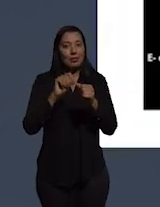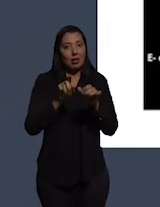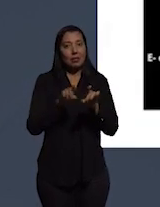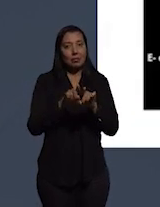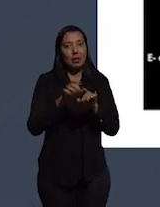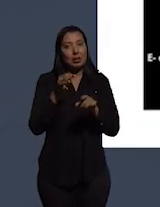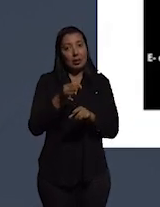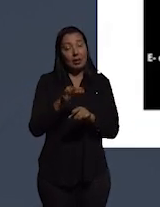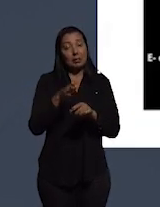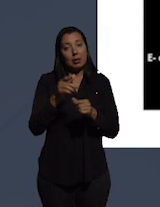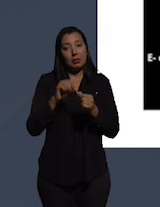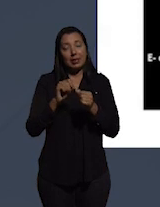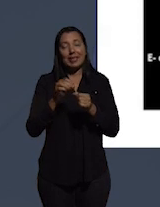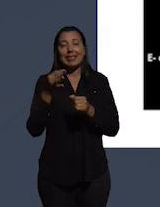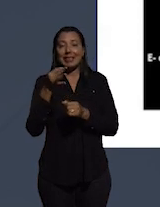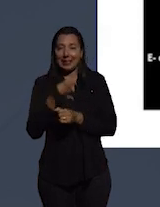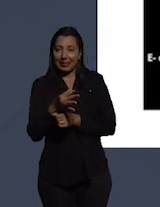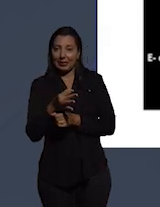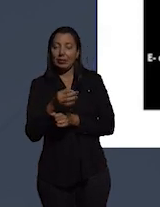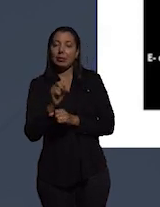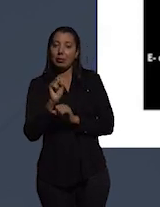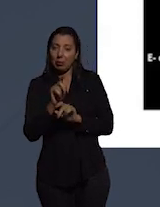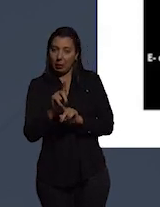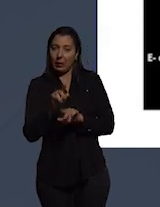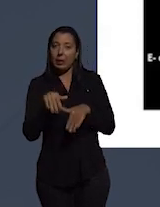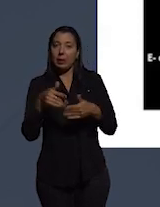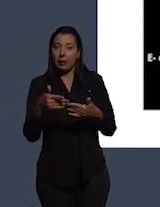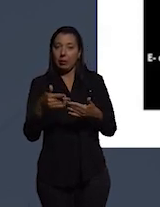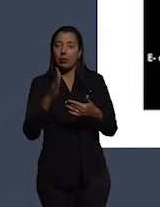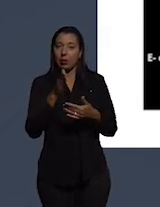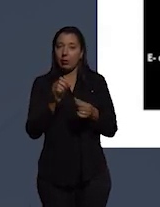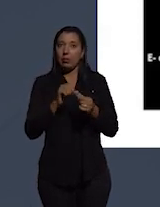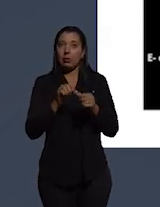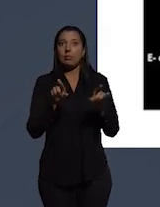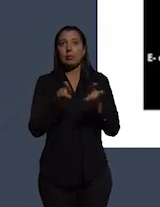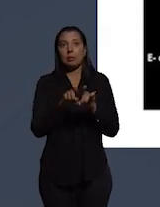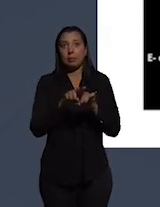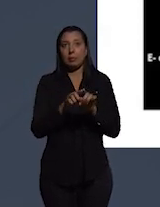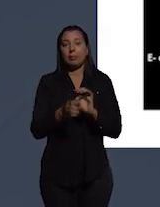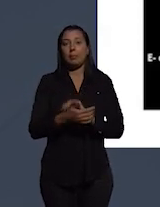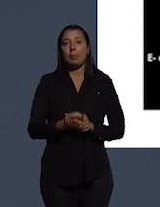mas isso tem que ser feito corretamente isso tem que ser feito como eles fizeram